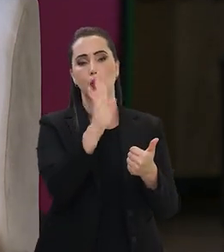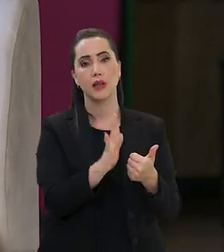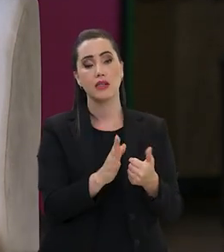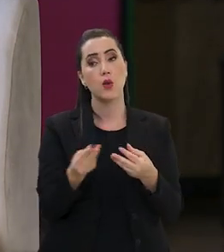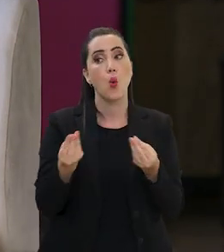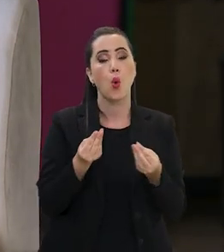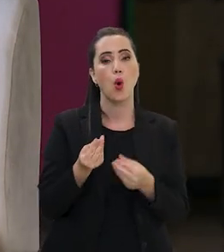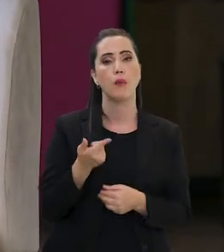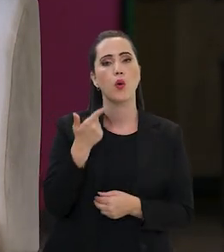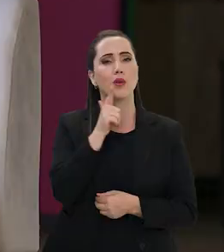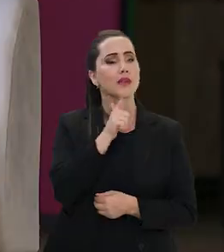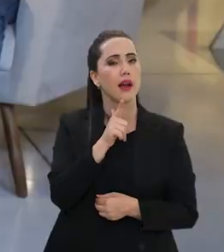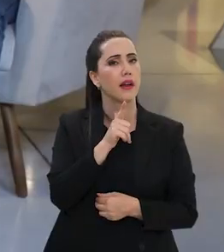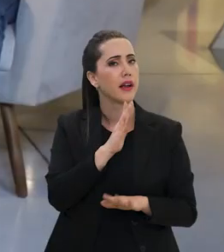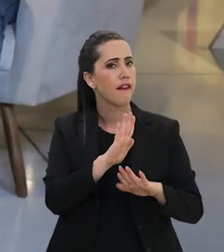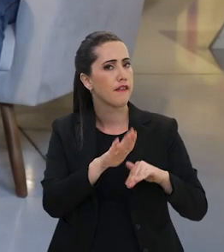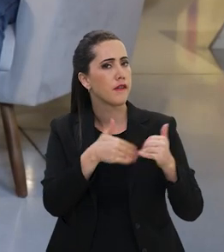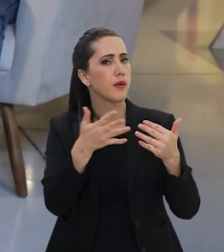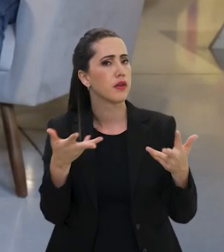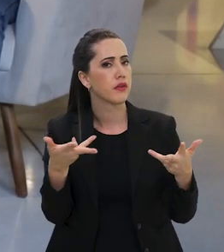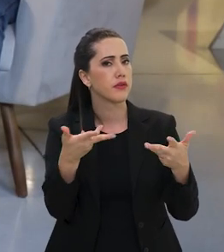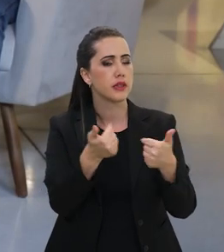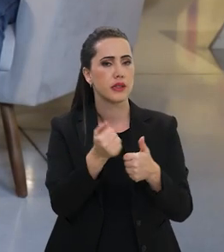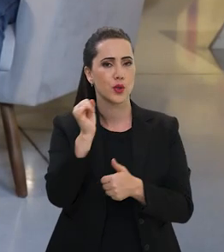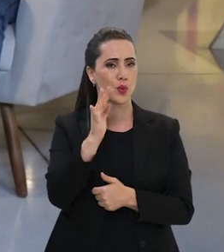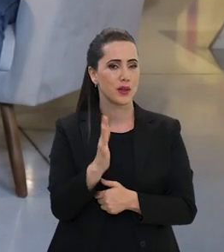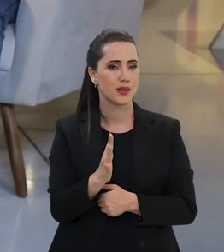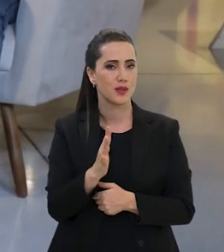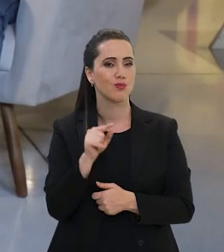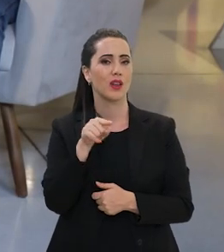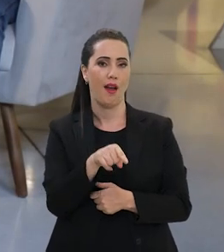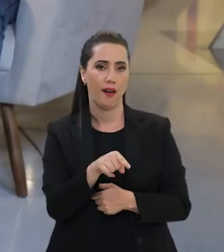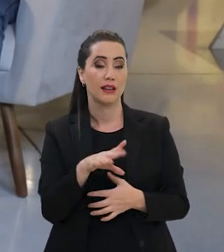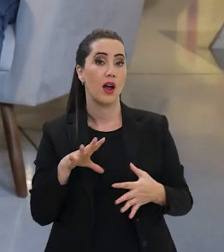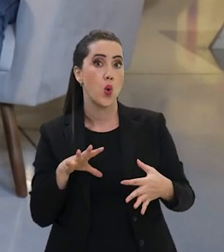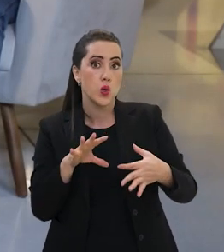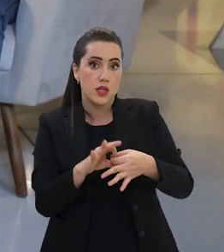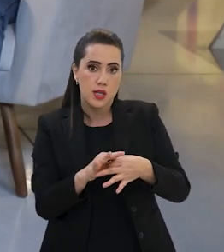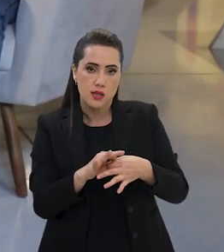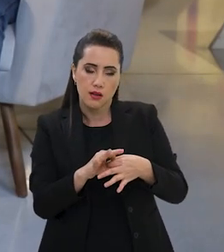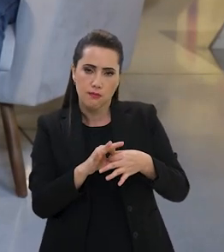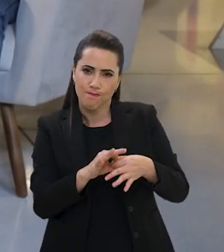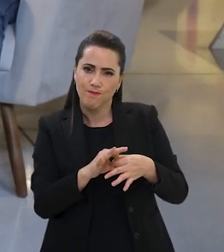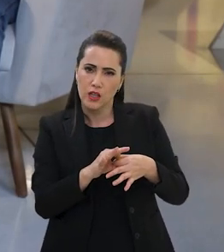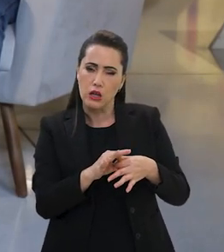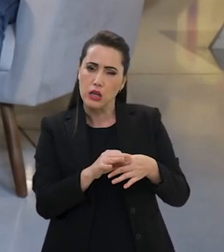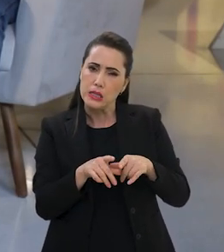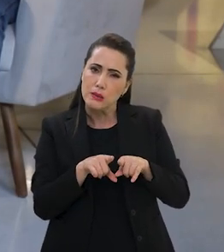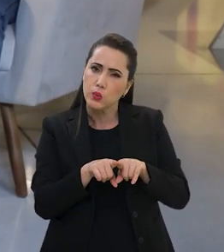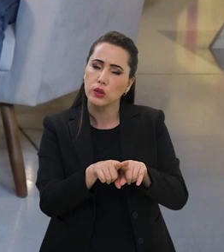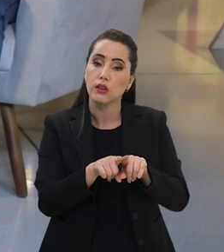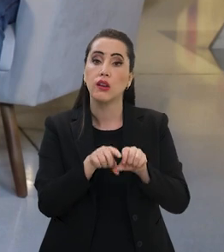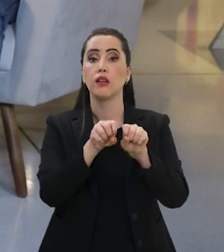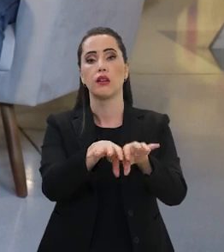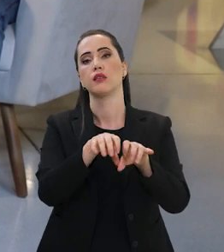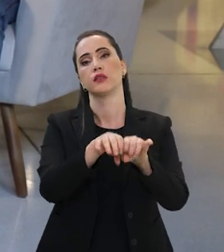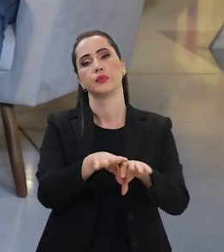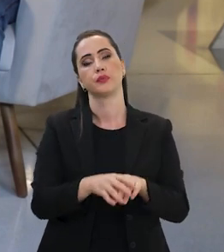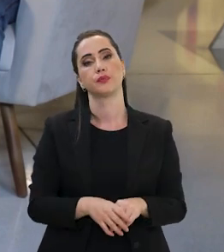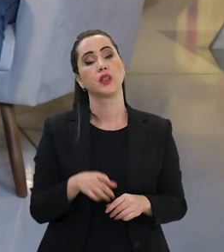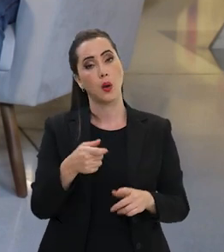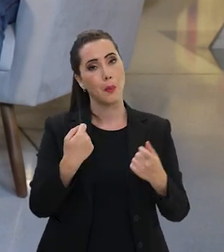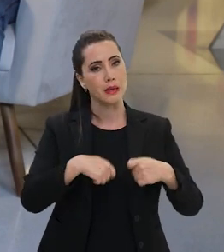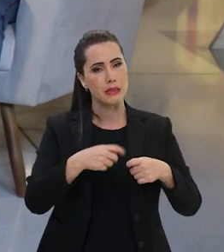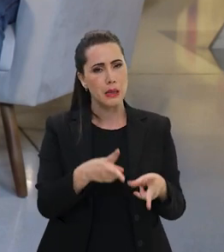E a eficiência de cada um de nós brasileiros está muito conectada à educação. Então, perceber isso,